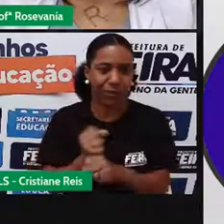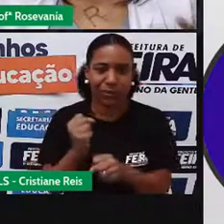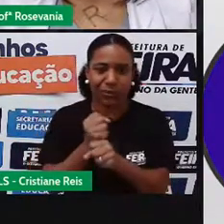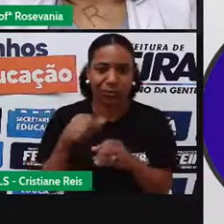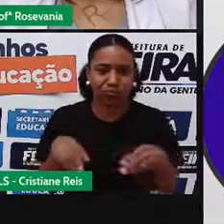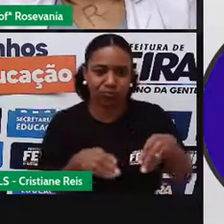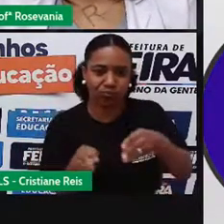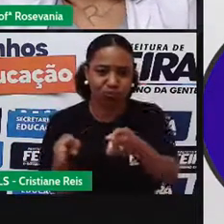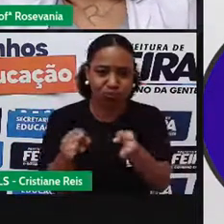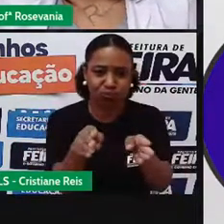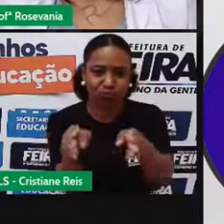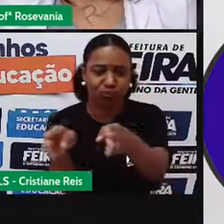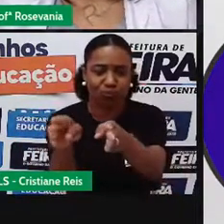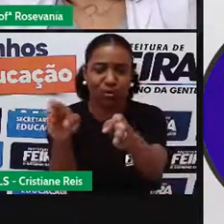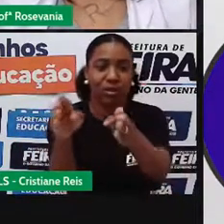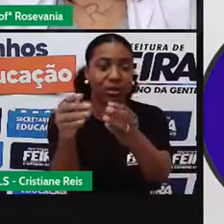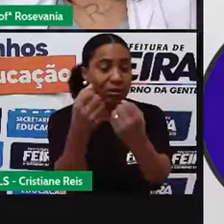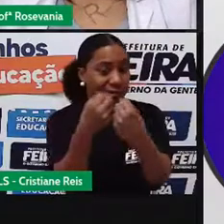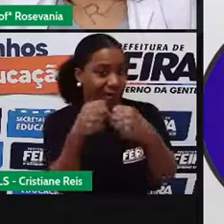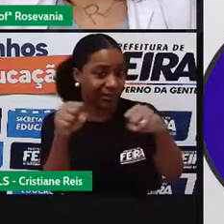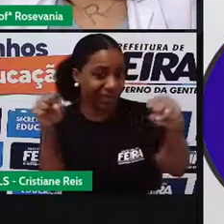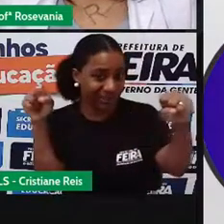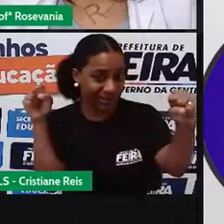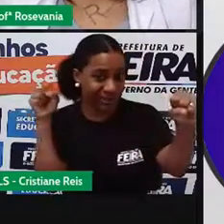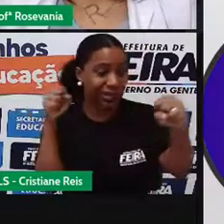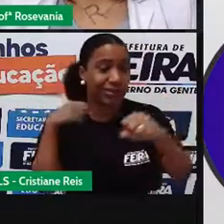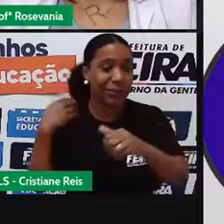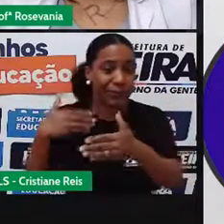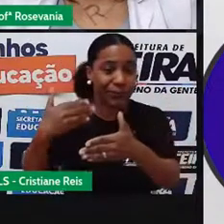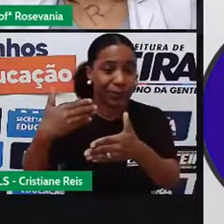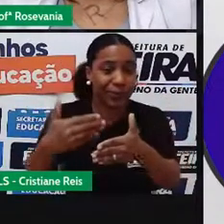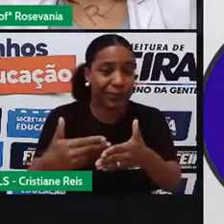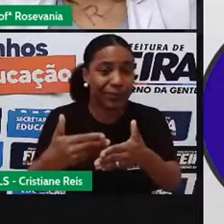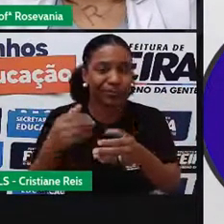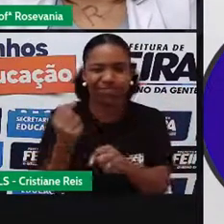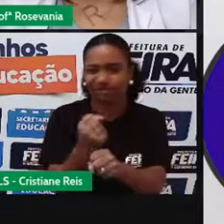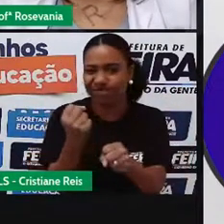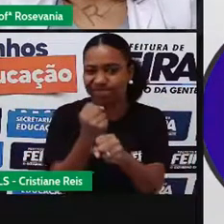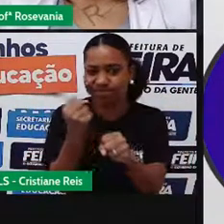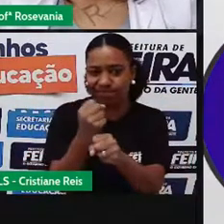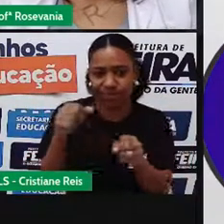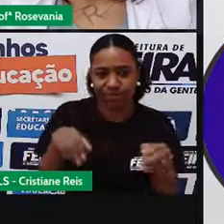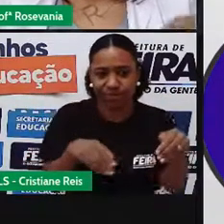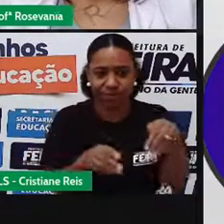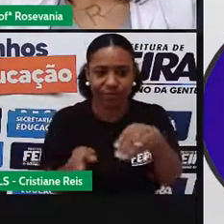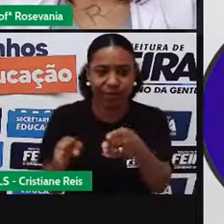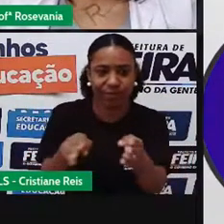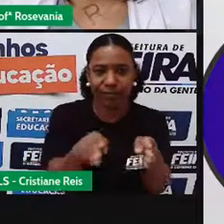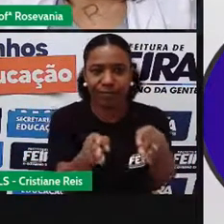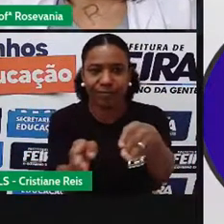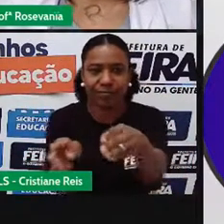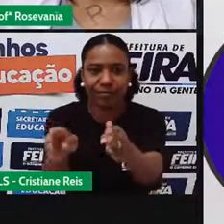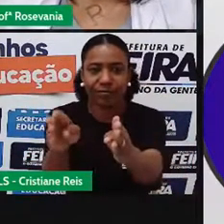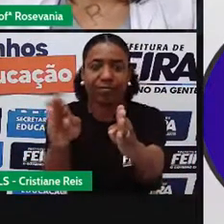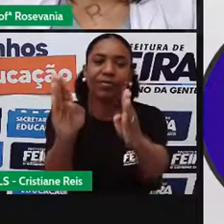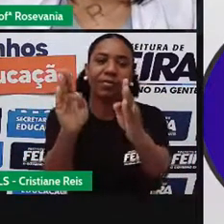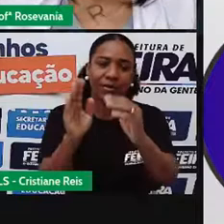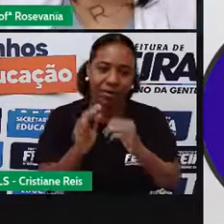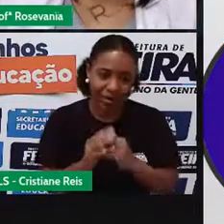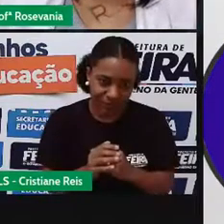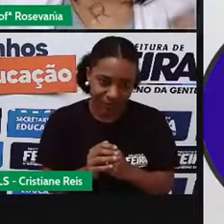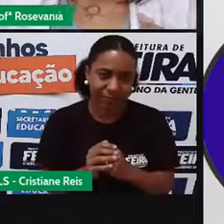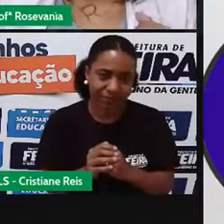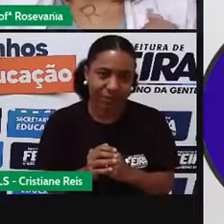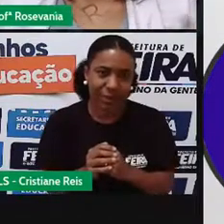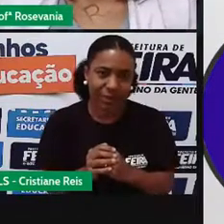estrutura, né, uma infraestrutura maior. E essa construção da estrada, praticamente, ela poderia ter sido colocada